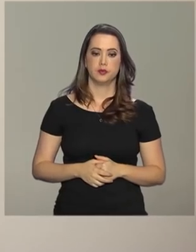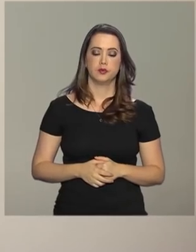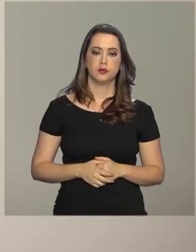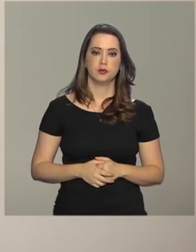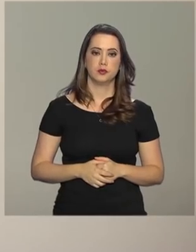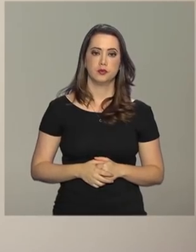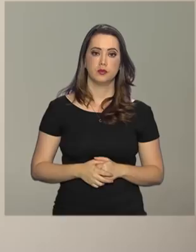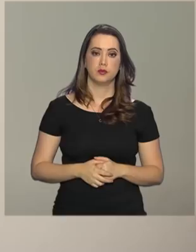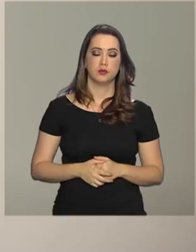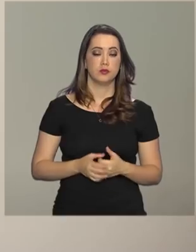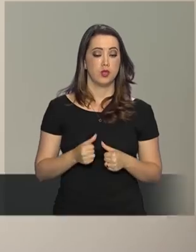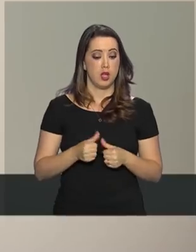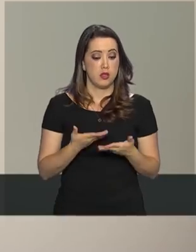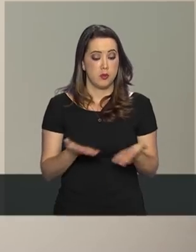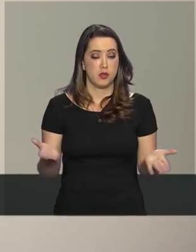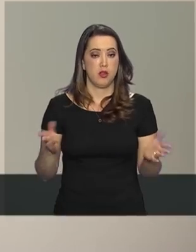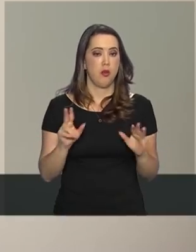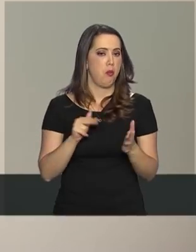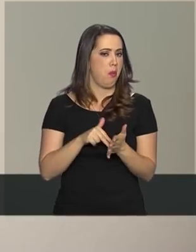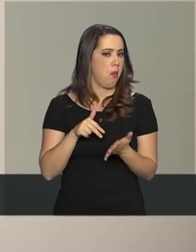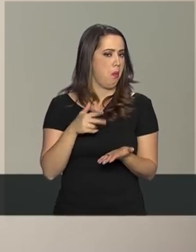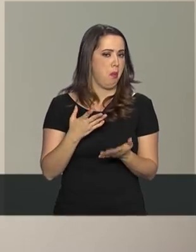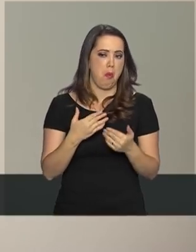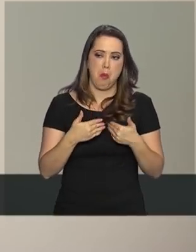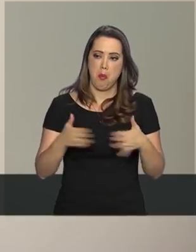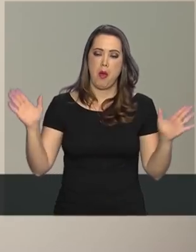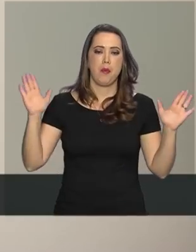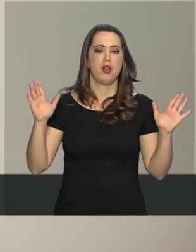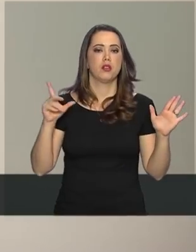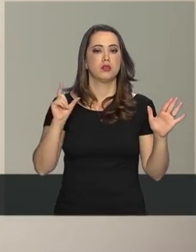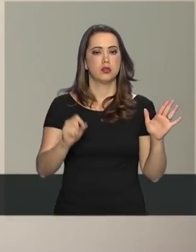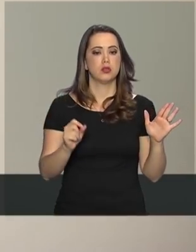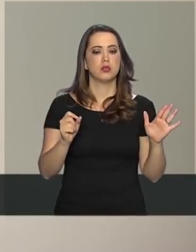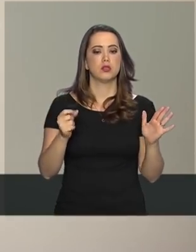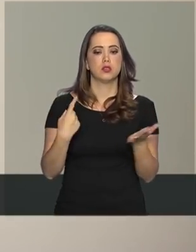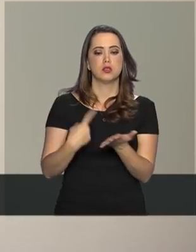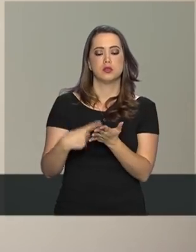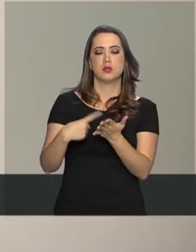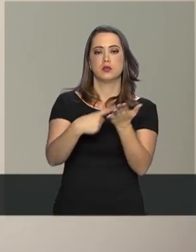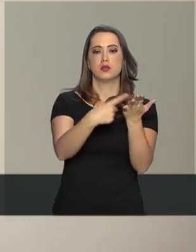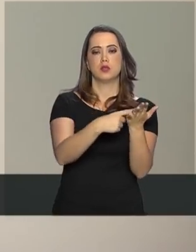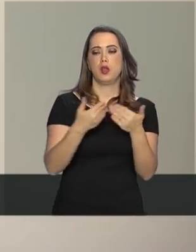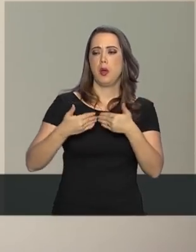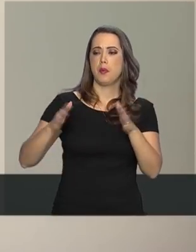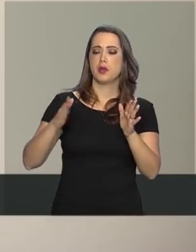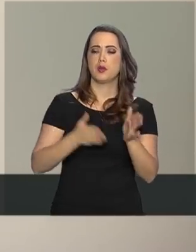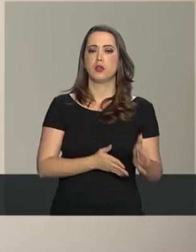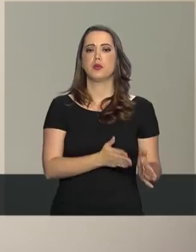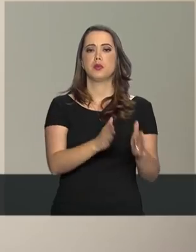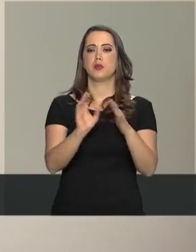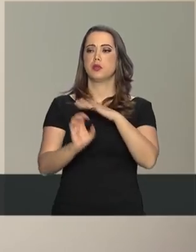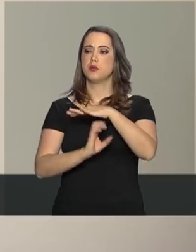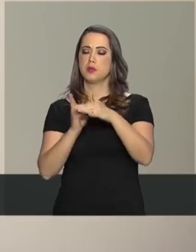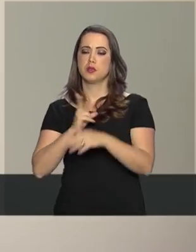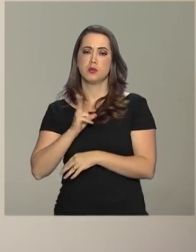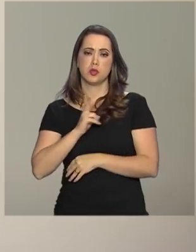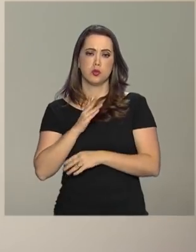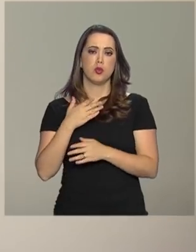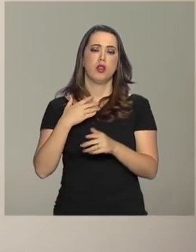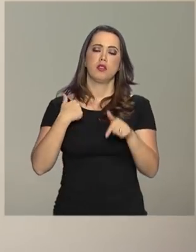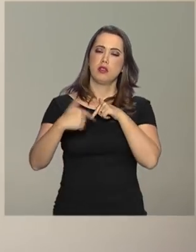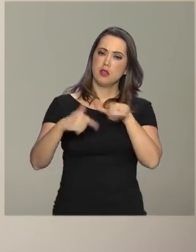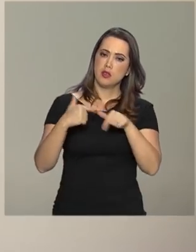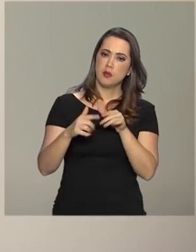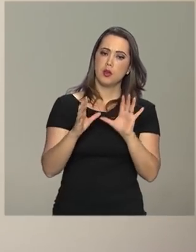A gente está aqui pronto, de portas abertas, para fazer o que nos cabe, que é abrir o caminho para que a iniciativa privada trabalhe,